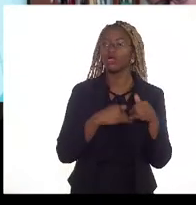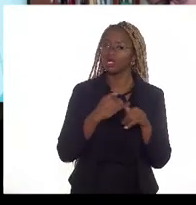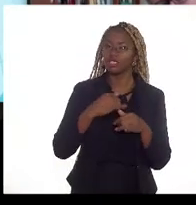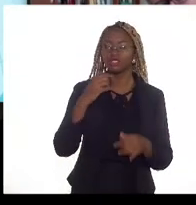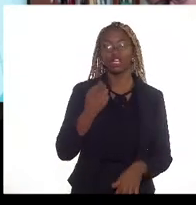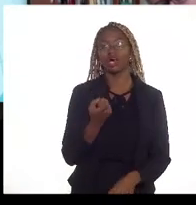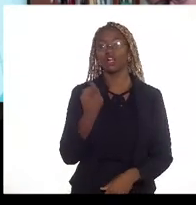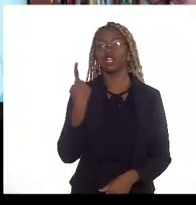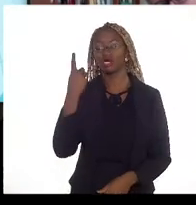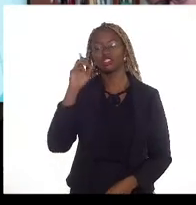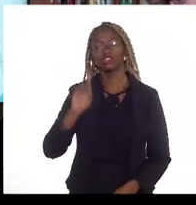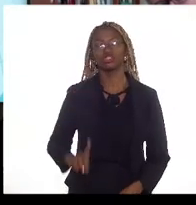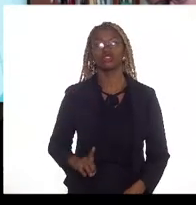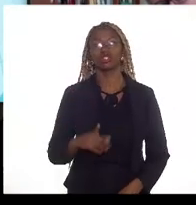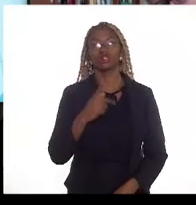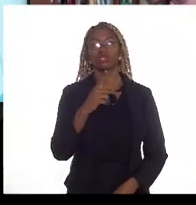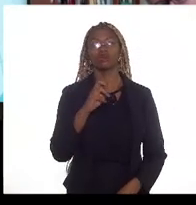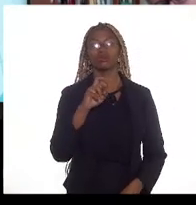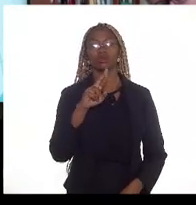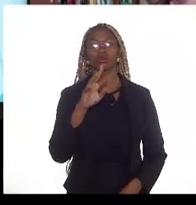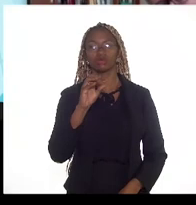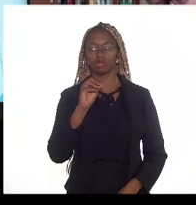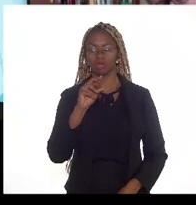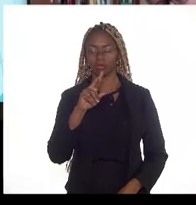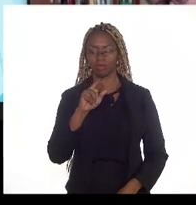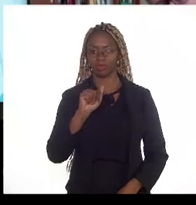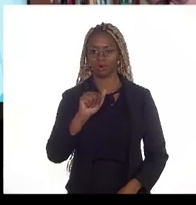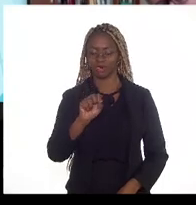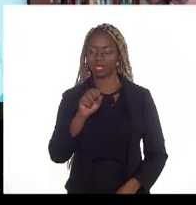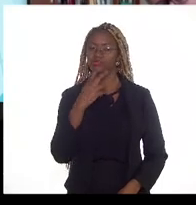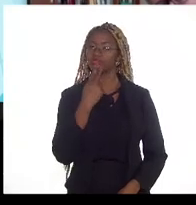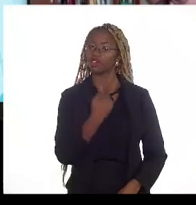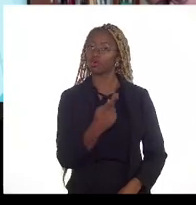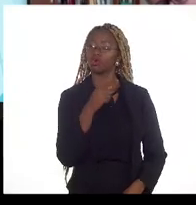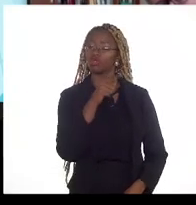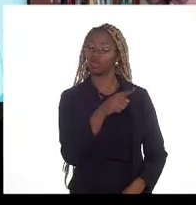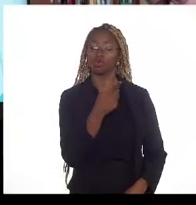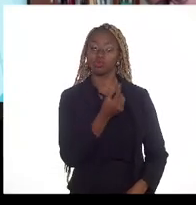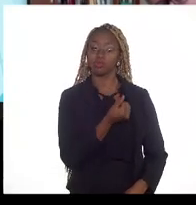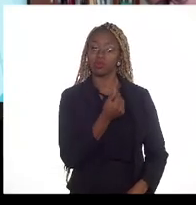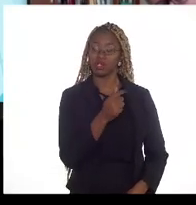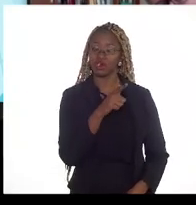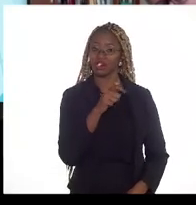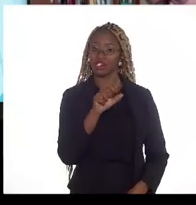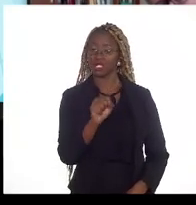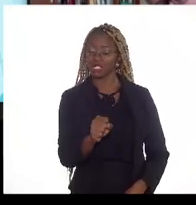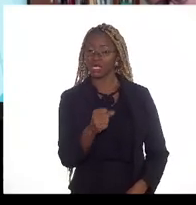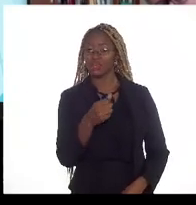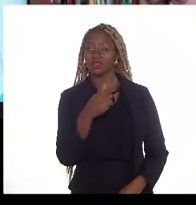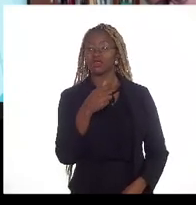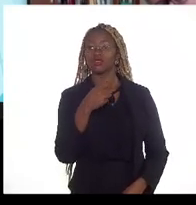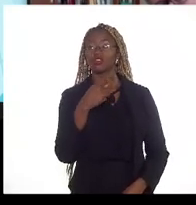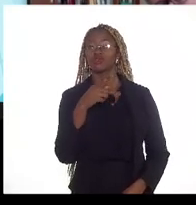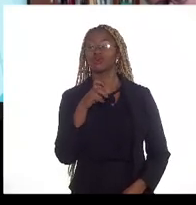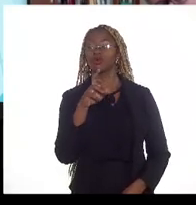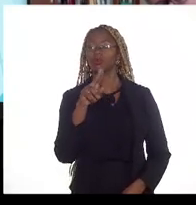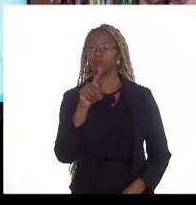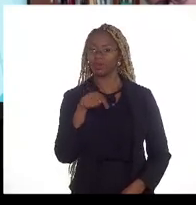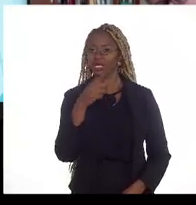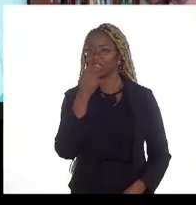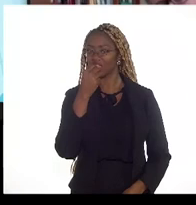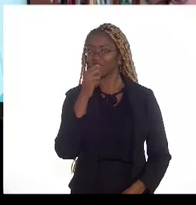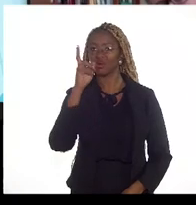Annelise Lara mencionava que o preço do gás do pré-sal será sempre